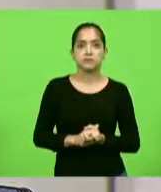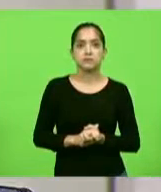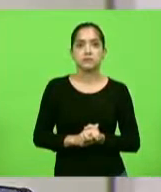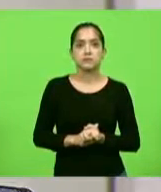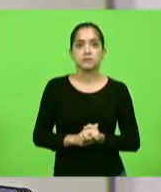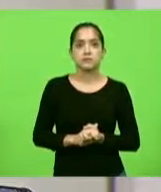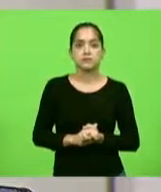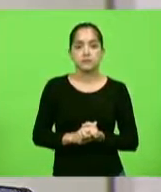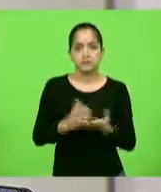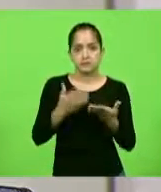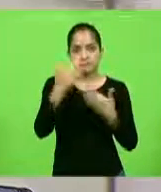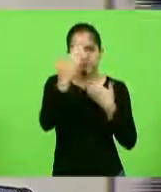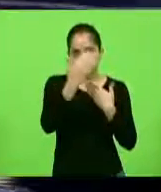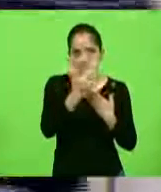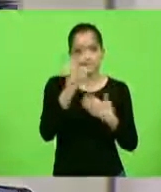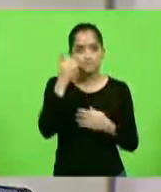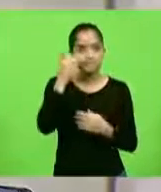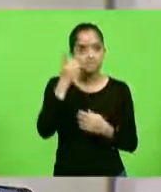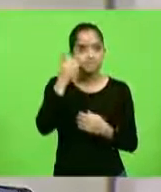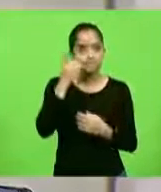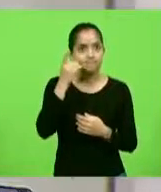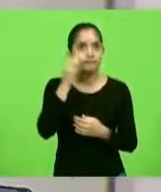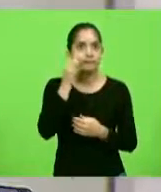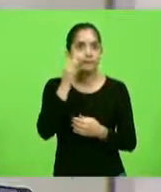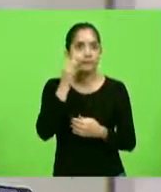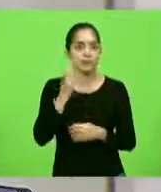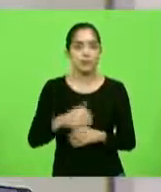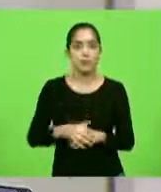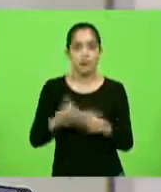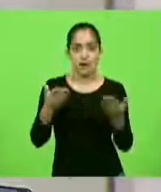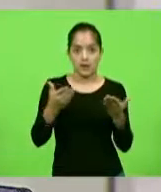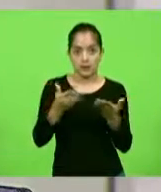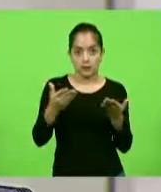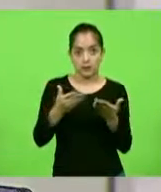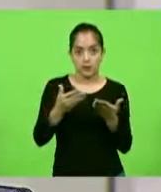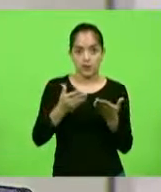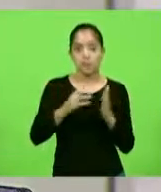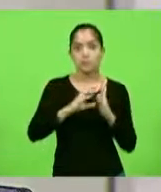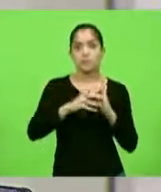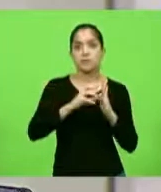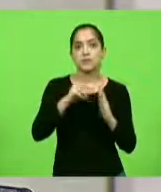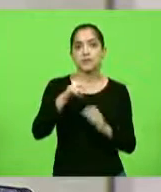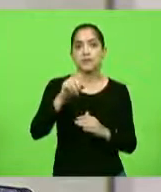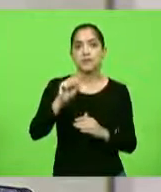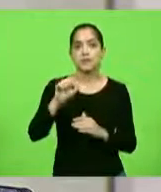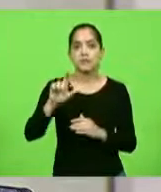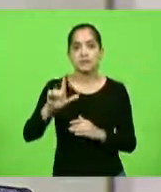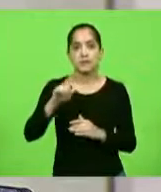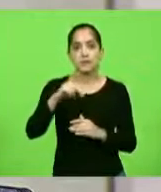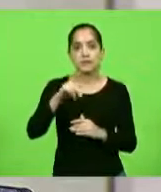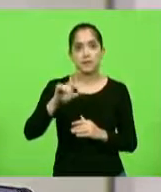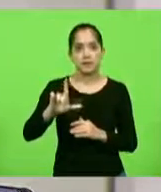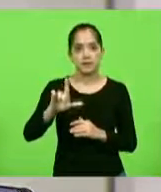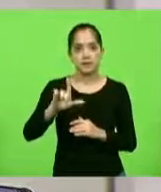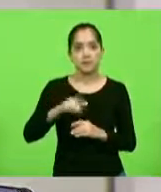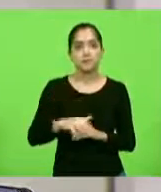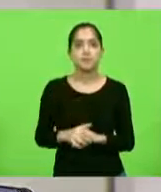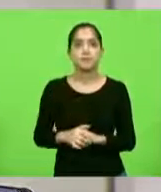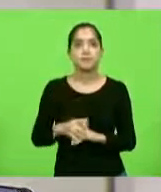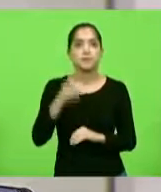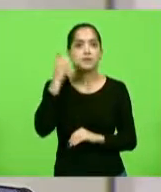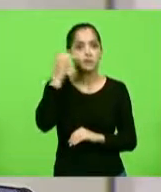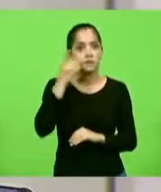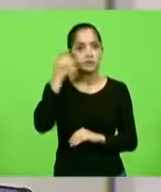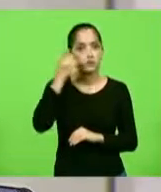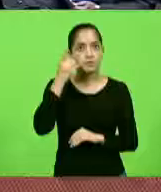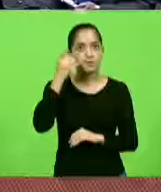Muito obrigado, deputado Fernando. Próximo bloco, PSL e PL. Deputado Felipe Estevam.